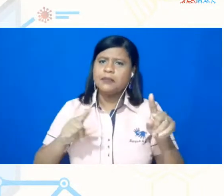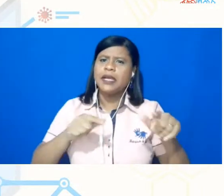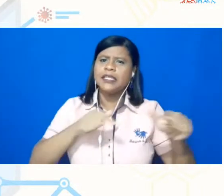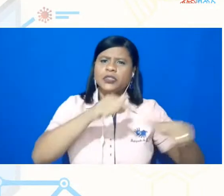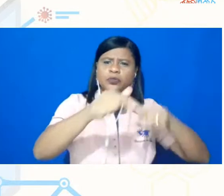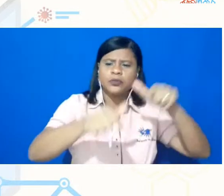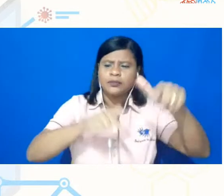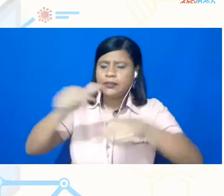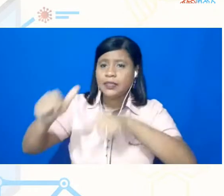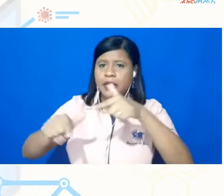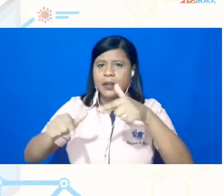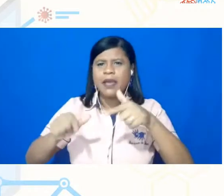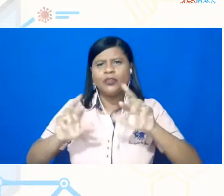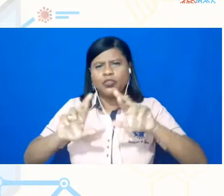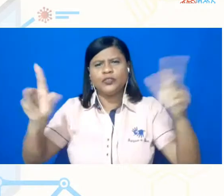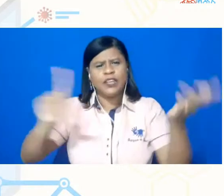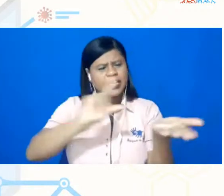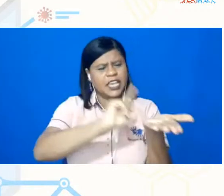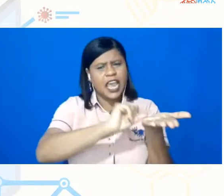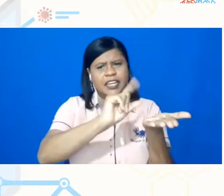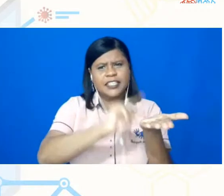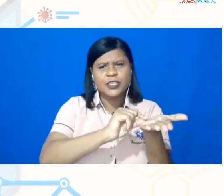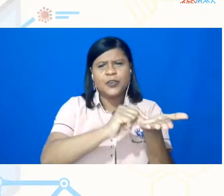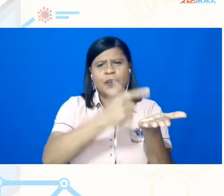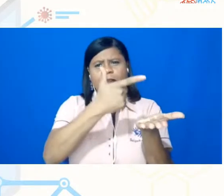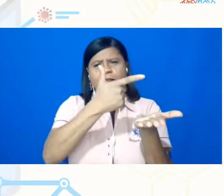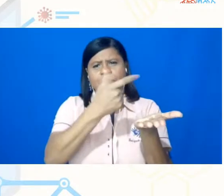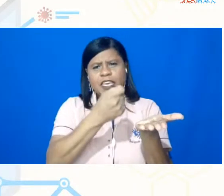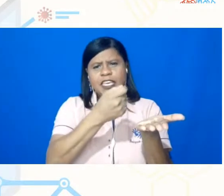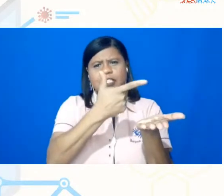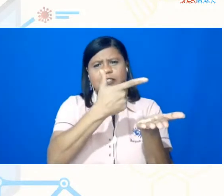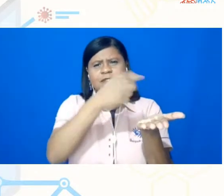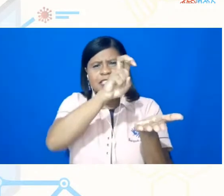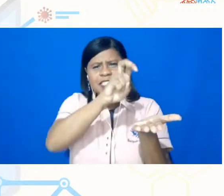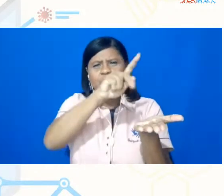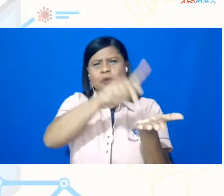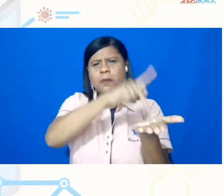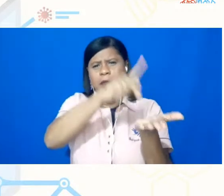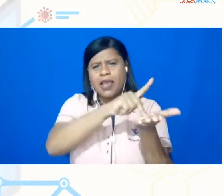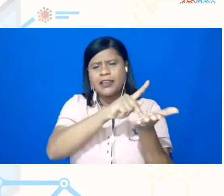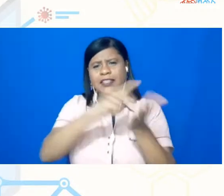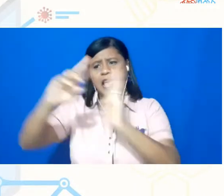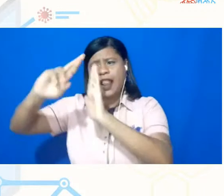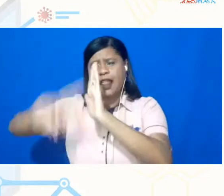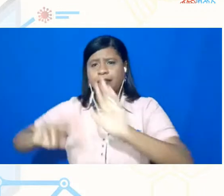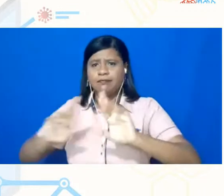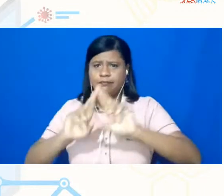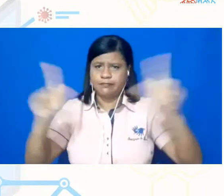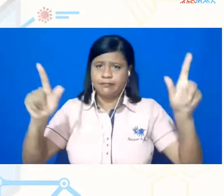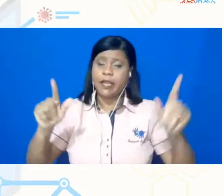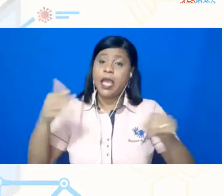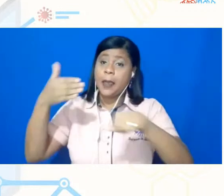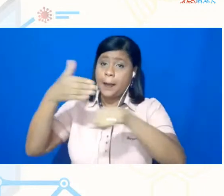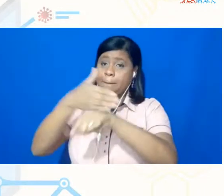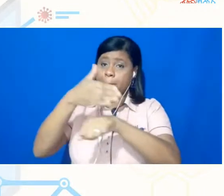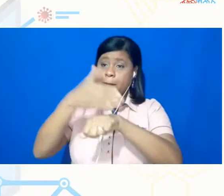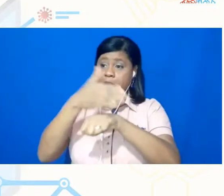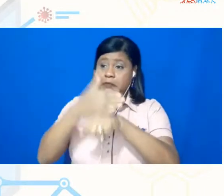completos, de 20, 25 páginas, né, então, isso também torna a participação um pouco mais acessível.